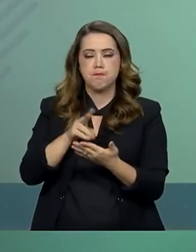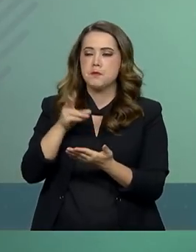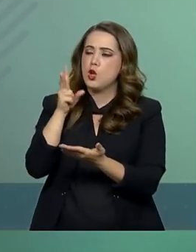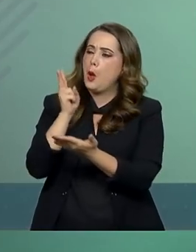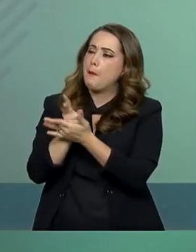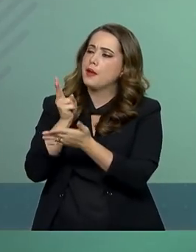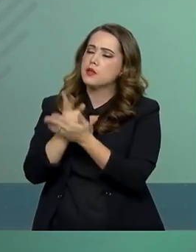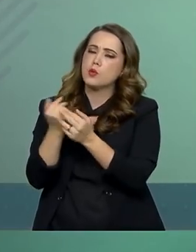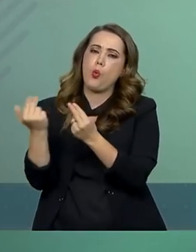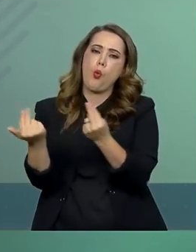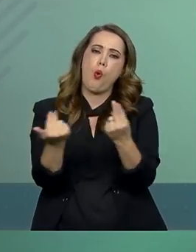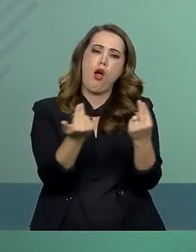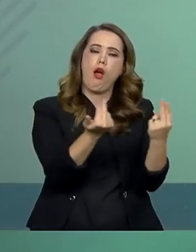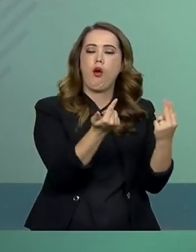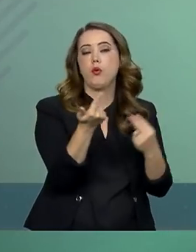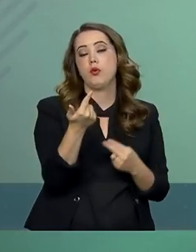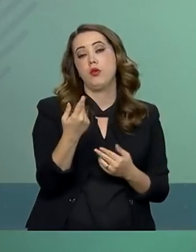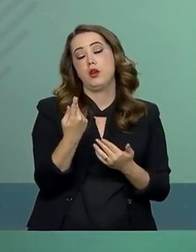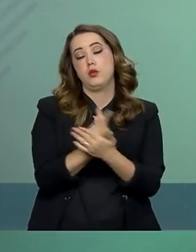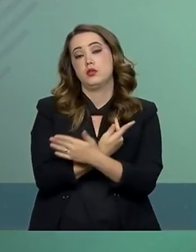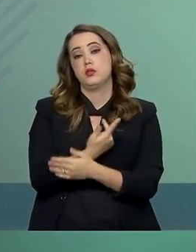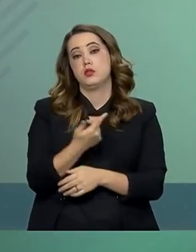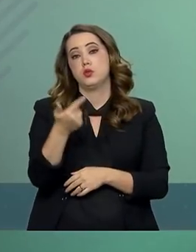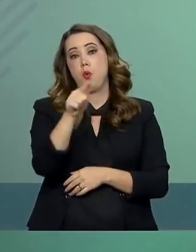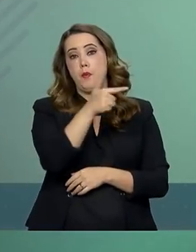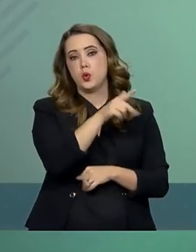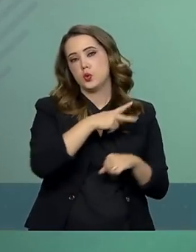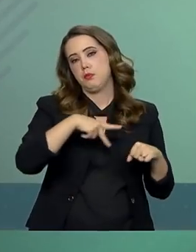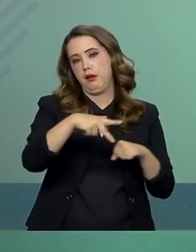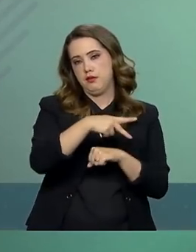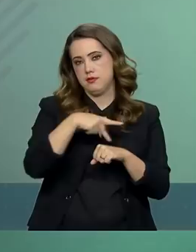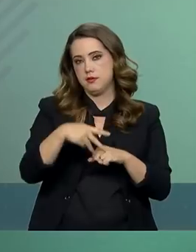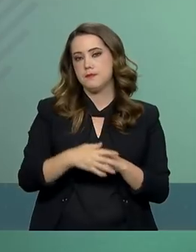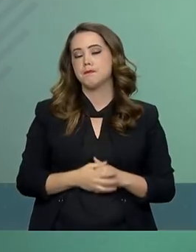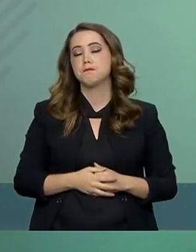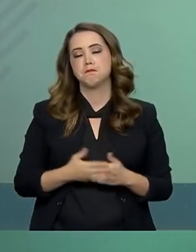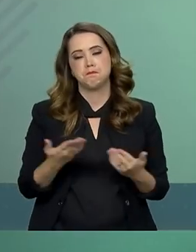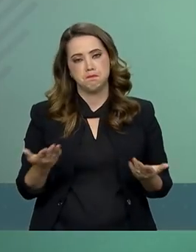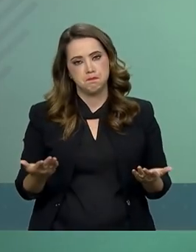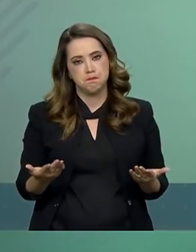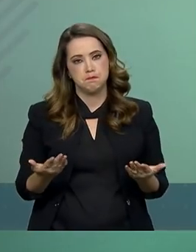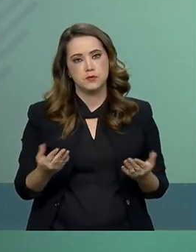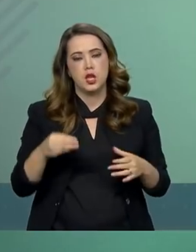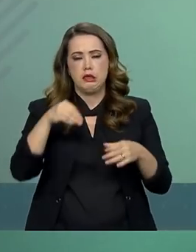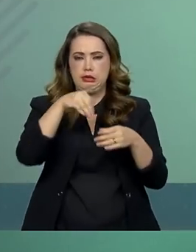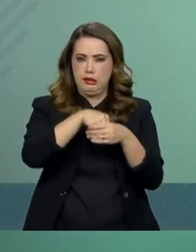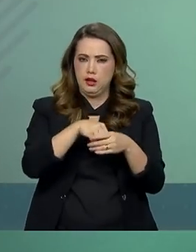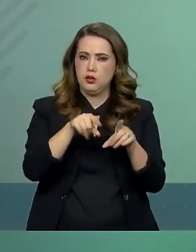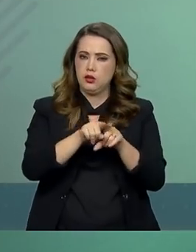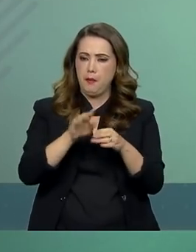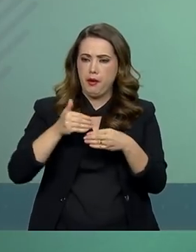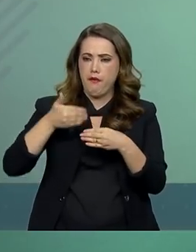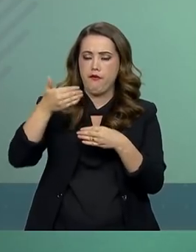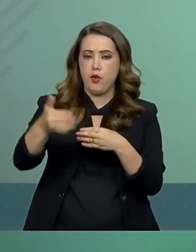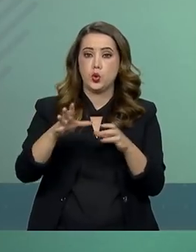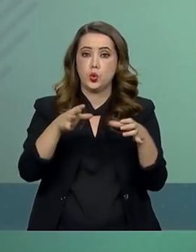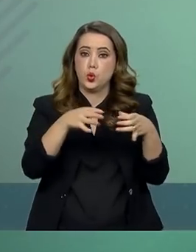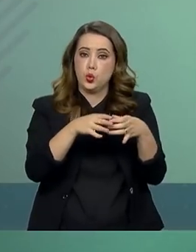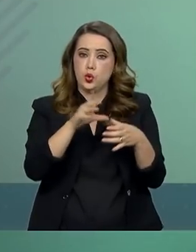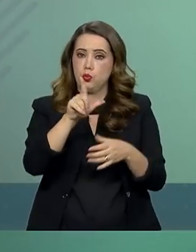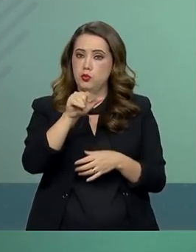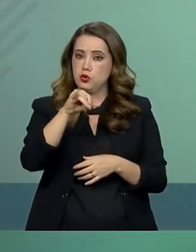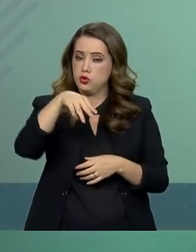medida já havia sido adotada por outros países dentro e fora do grupo de Lima